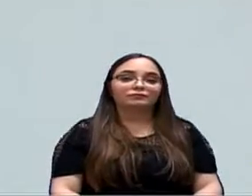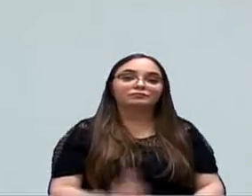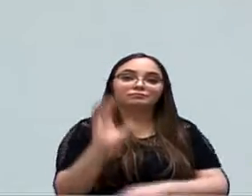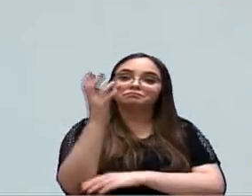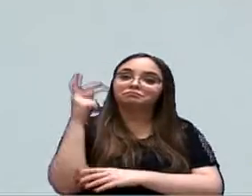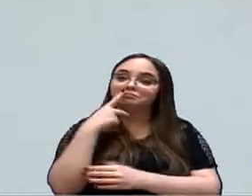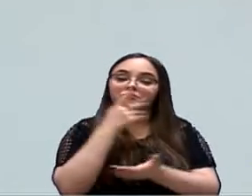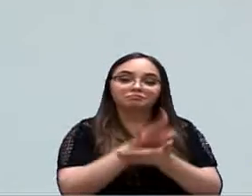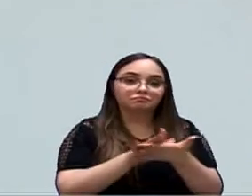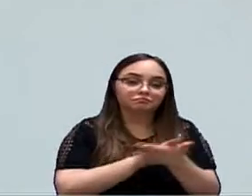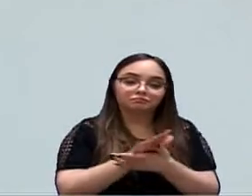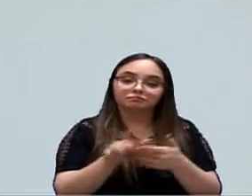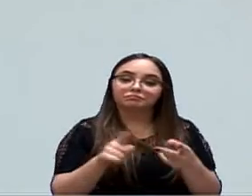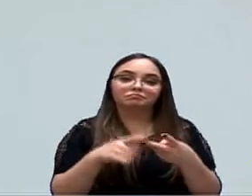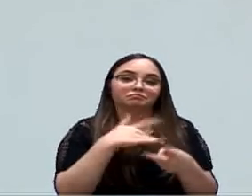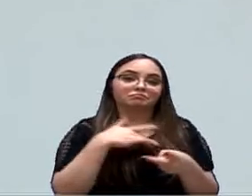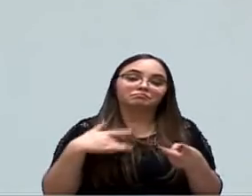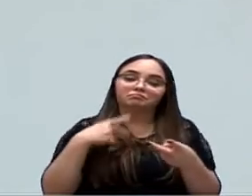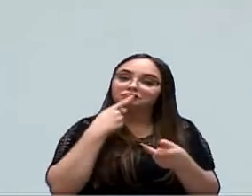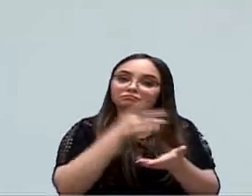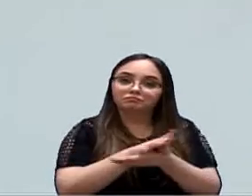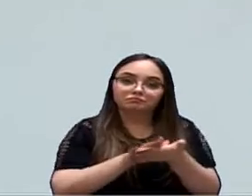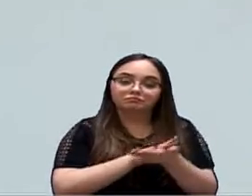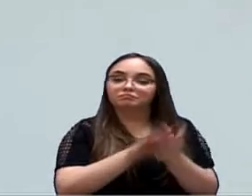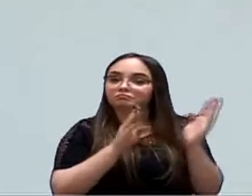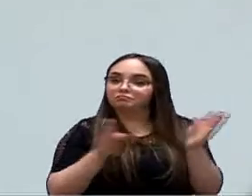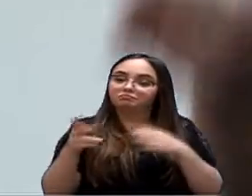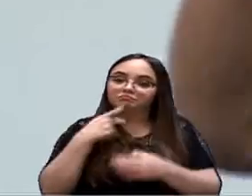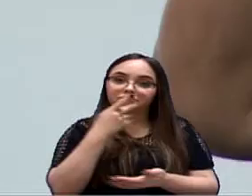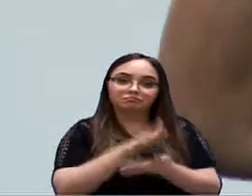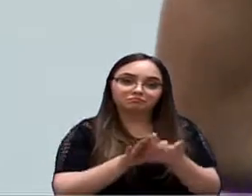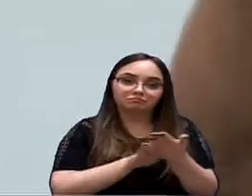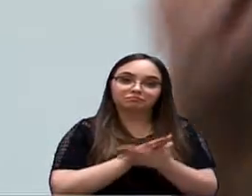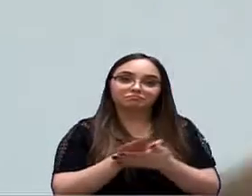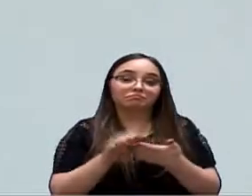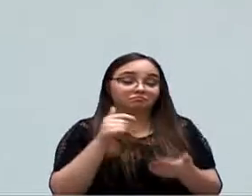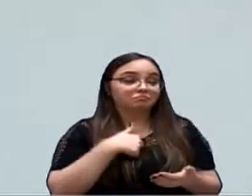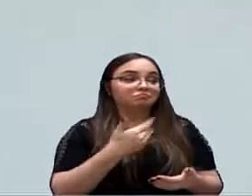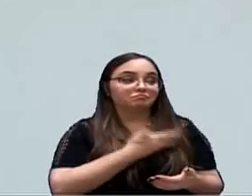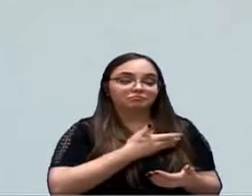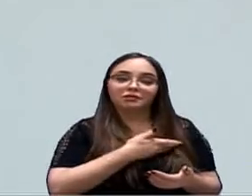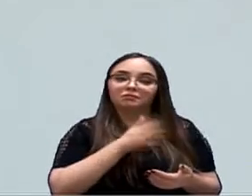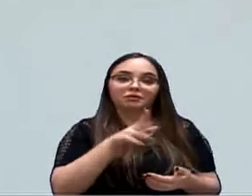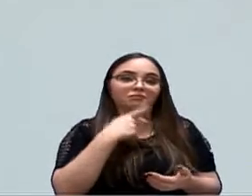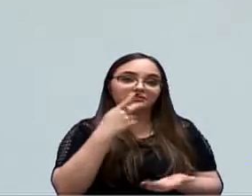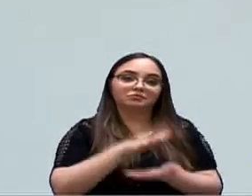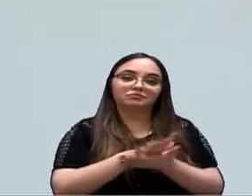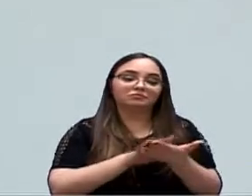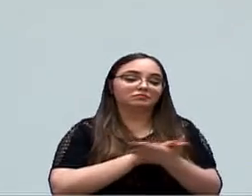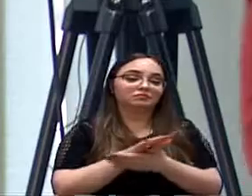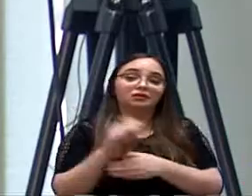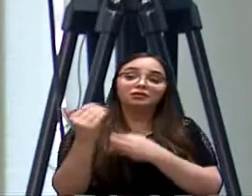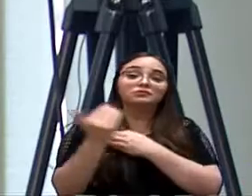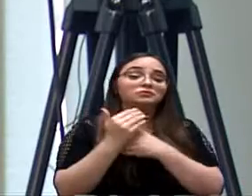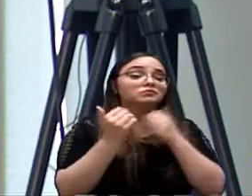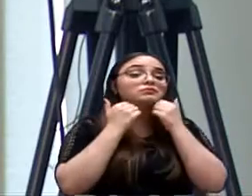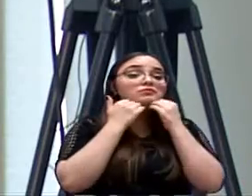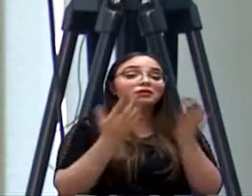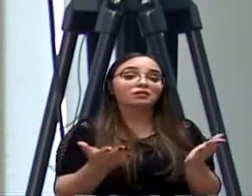ambiente não disse nada, ou do planejamento. Ou do planejamento nada. Não disse nada. É meu amigo, mas não falou nada na audiência. Não contribuíram com nada.